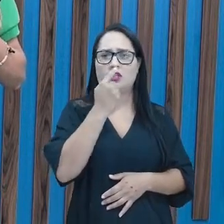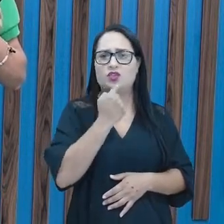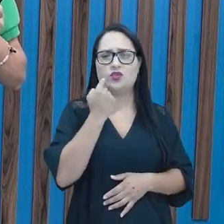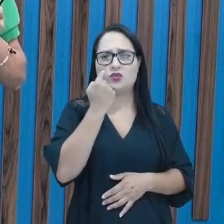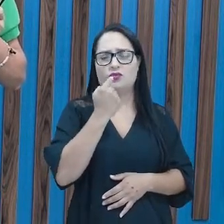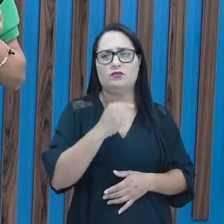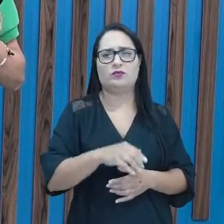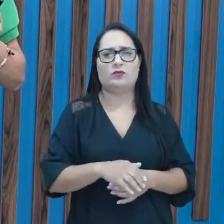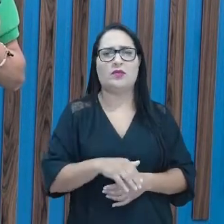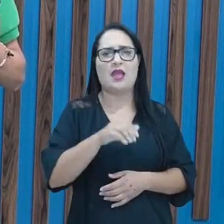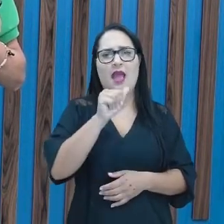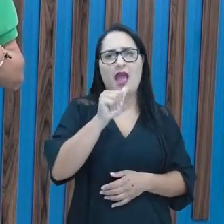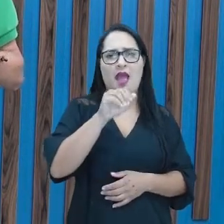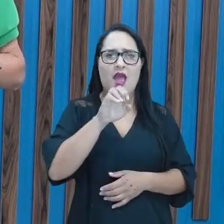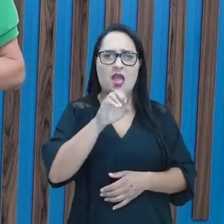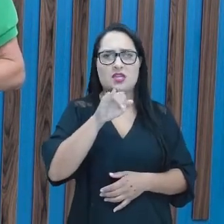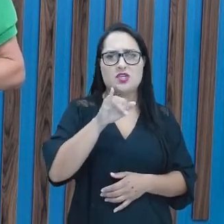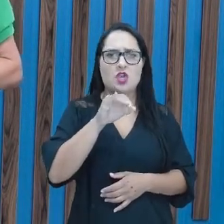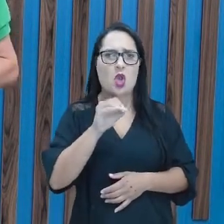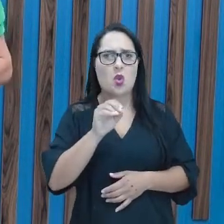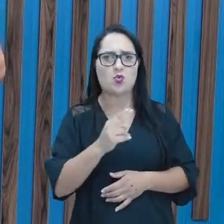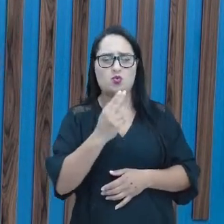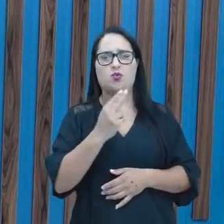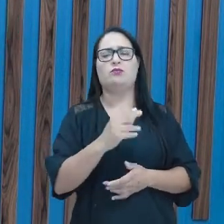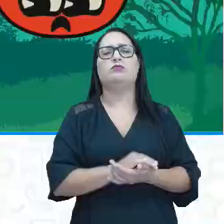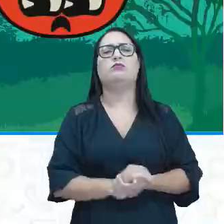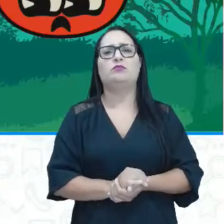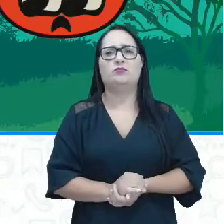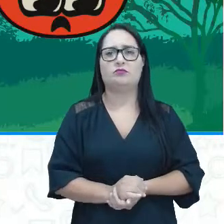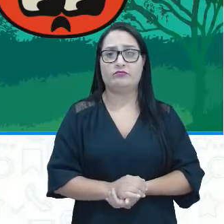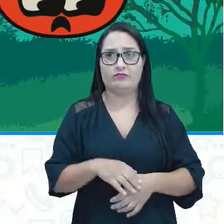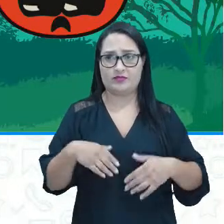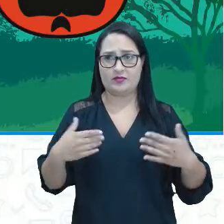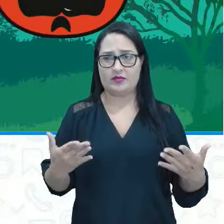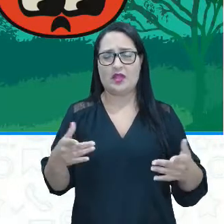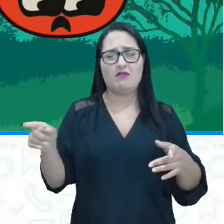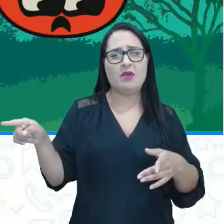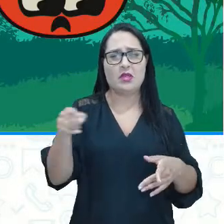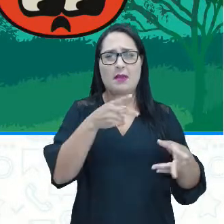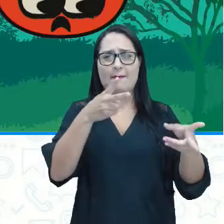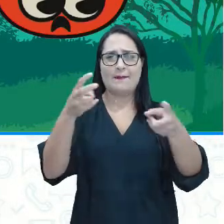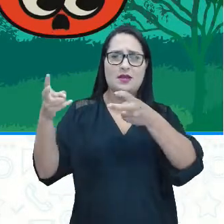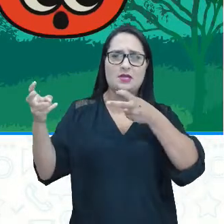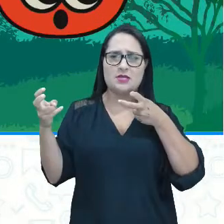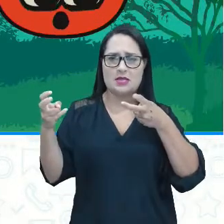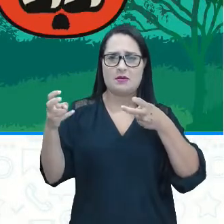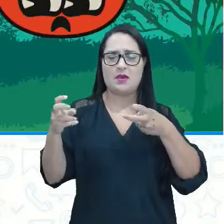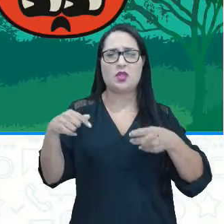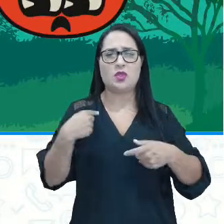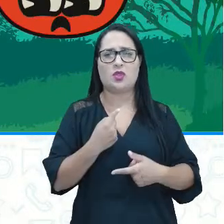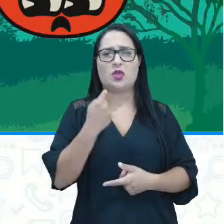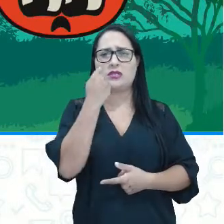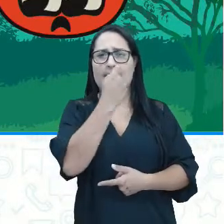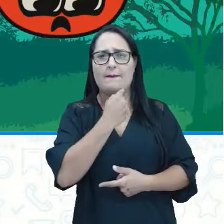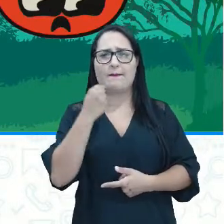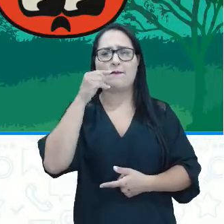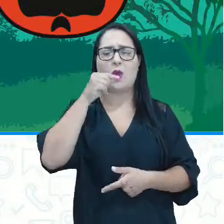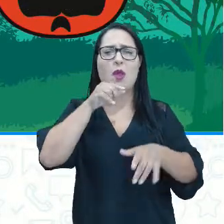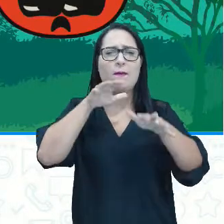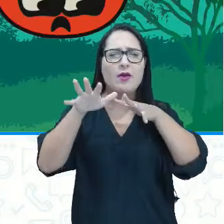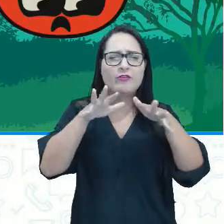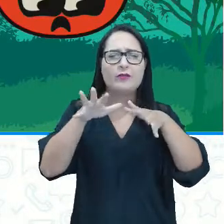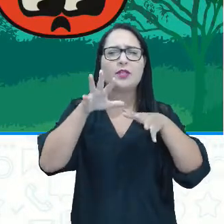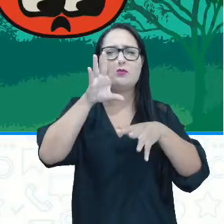falar A, E, I, O, U, tá bom? Gente, perceberam então que nossa boca se movimenta